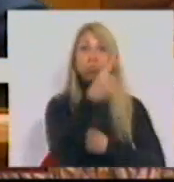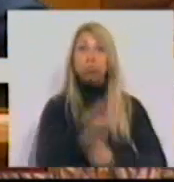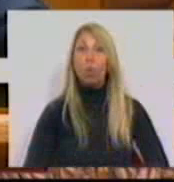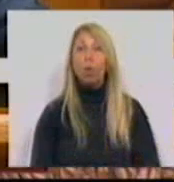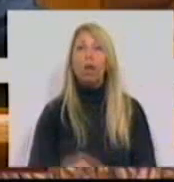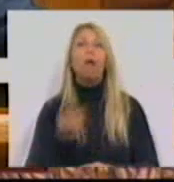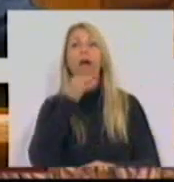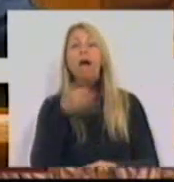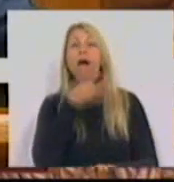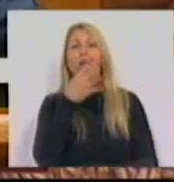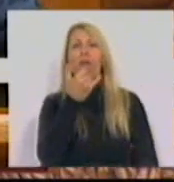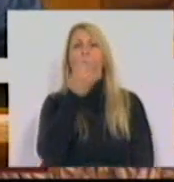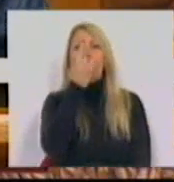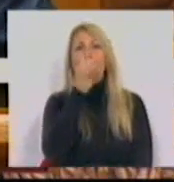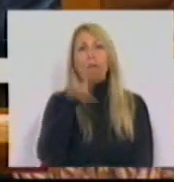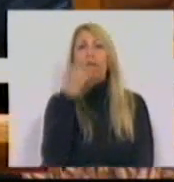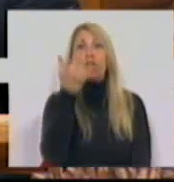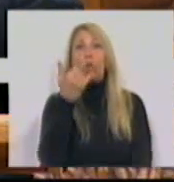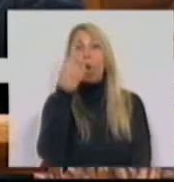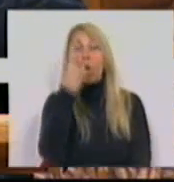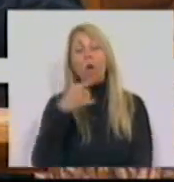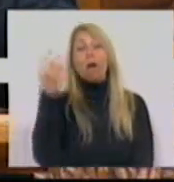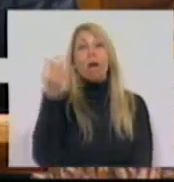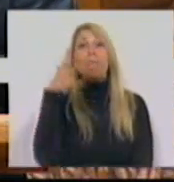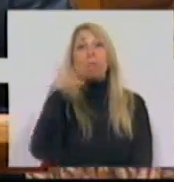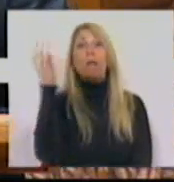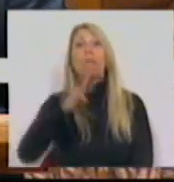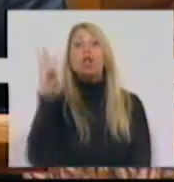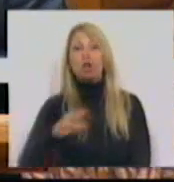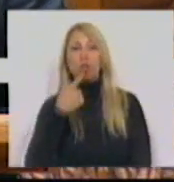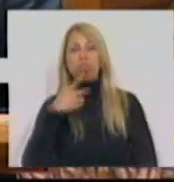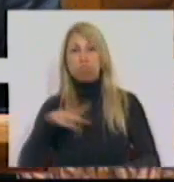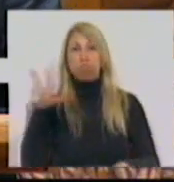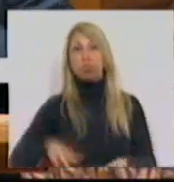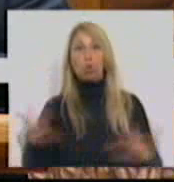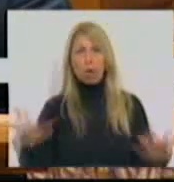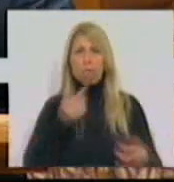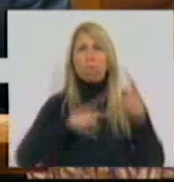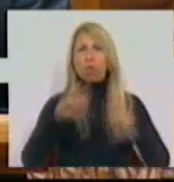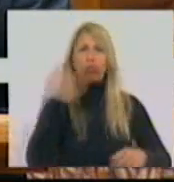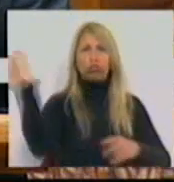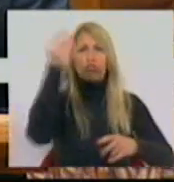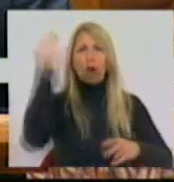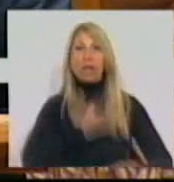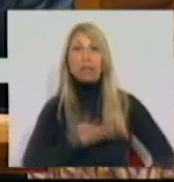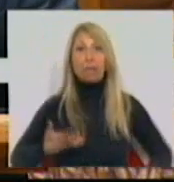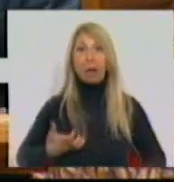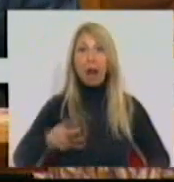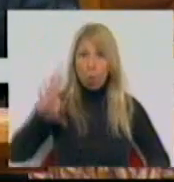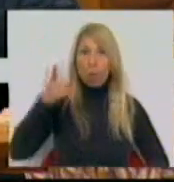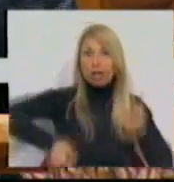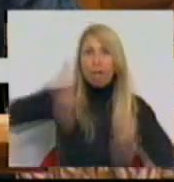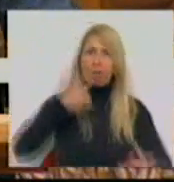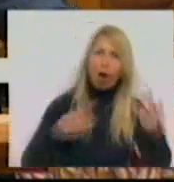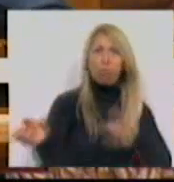1,1 milhões de portugueses. Perguntem aos 300 mil portugueses jovens desempregados, se o país está melhor. Alguns já